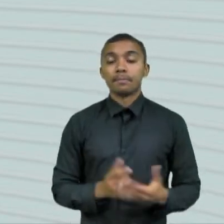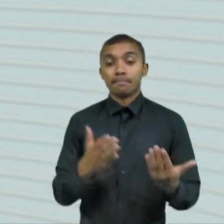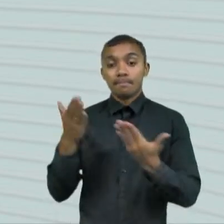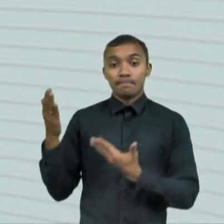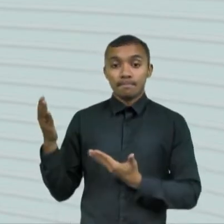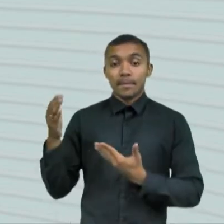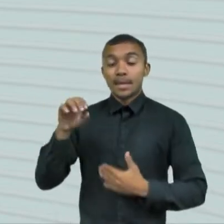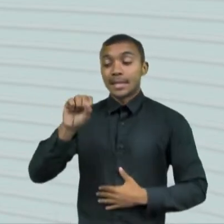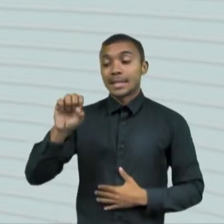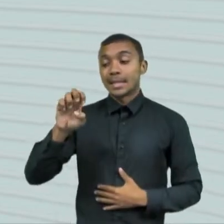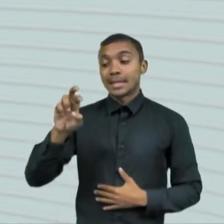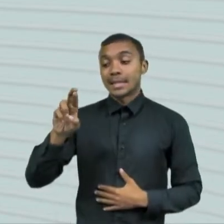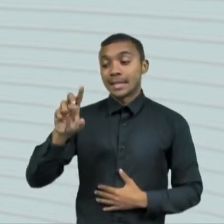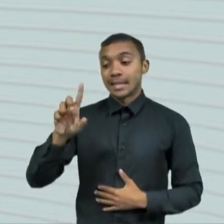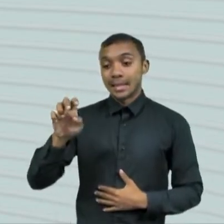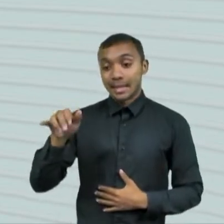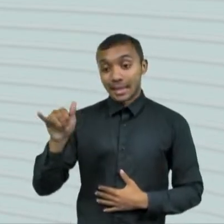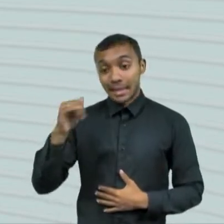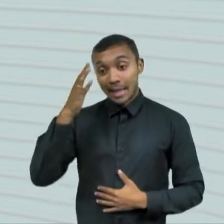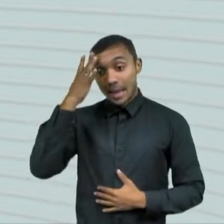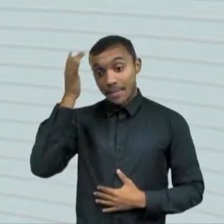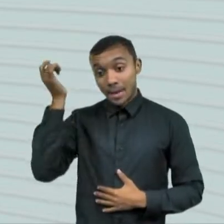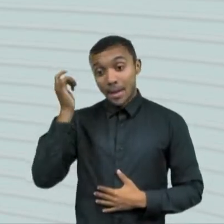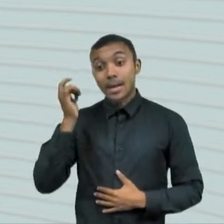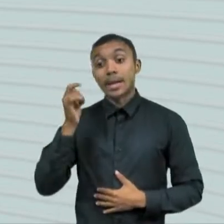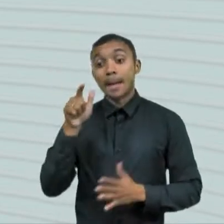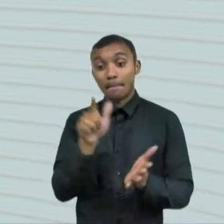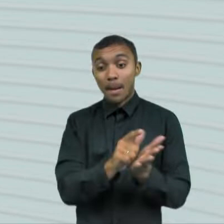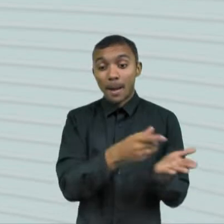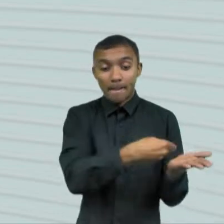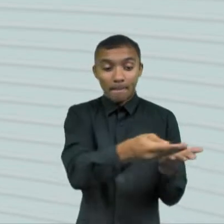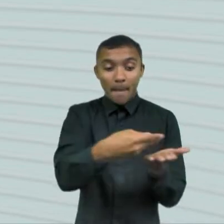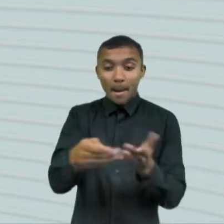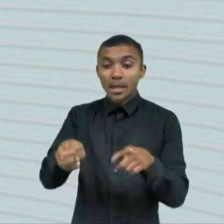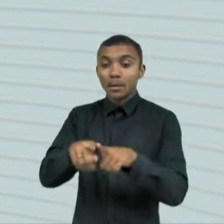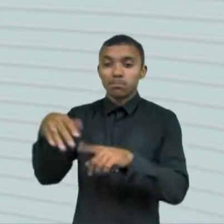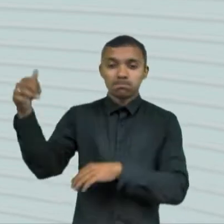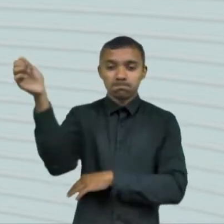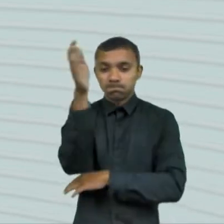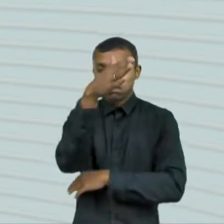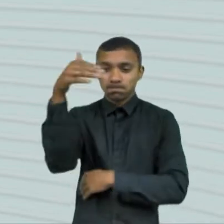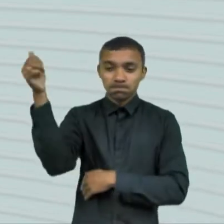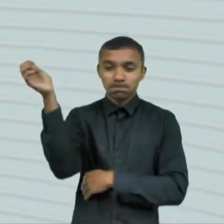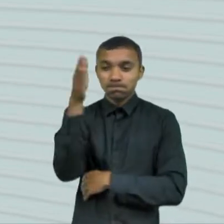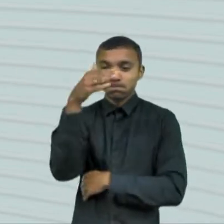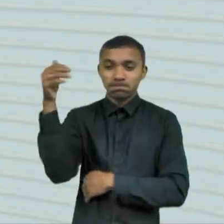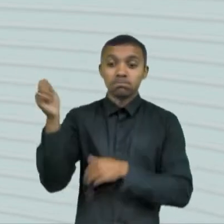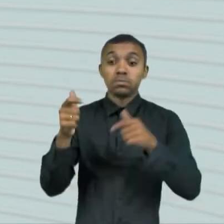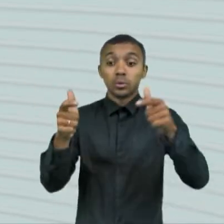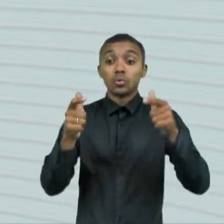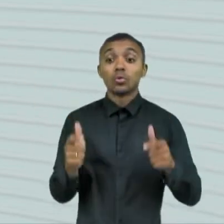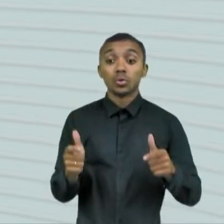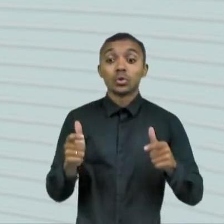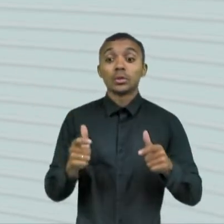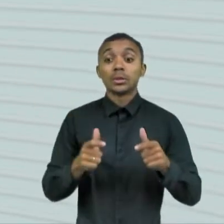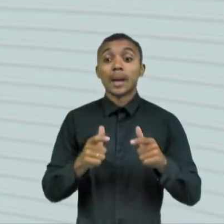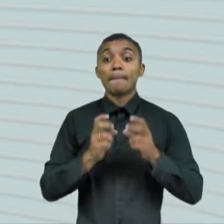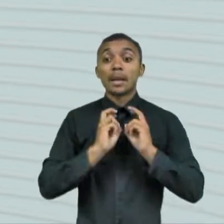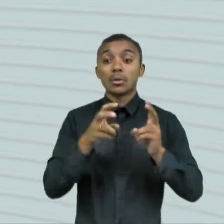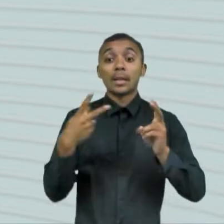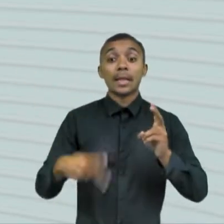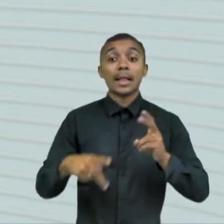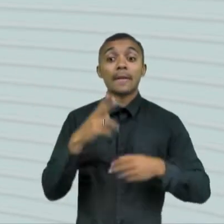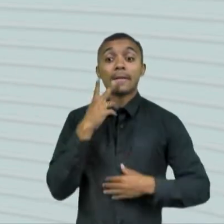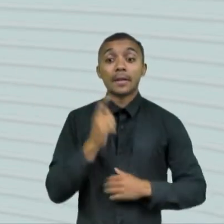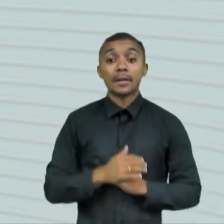UP, Serlei Leal, faz panfletagem e bandeiraço às sete da manhã, numa estação de metrô em Fortaleza. Às